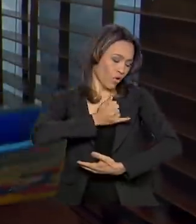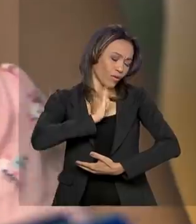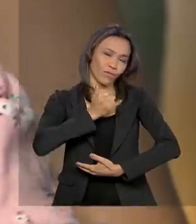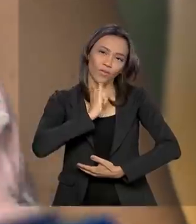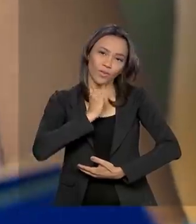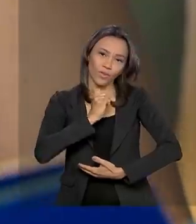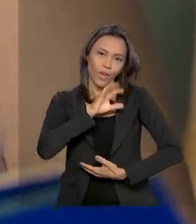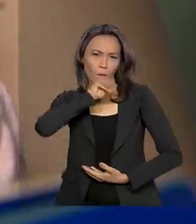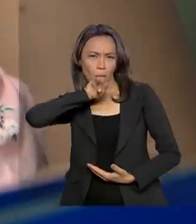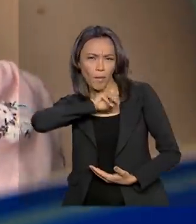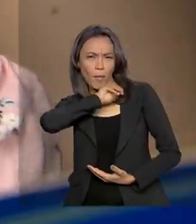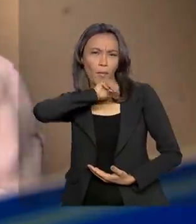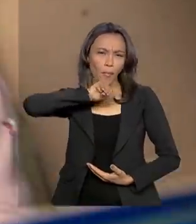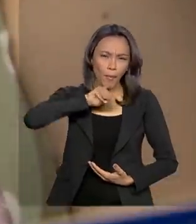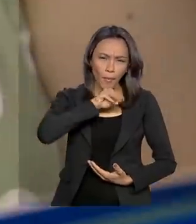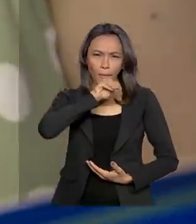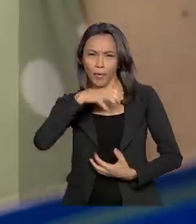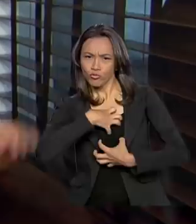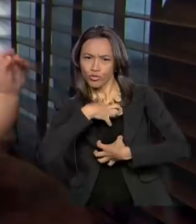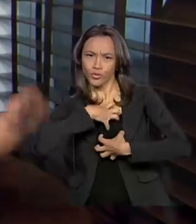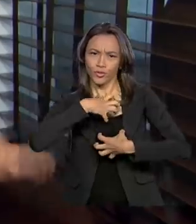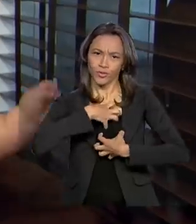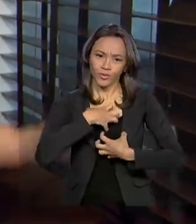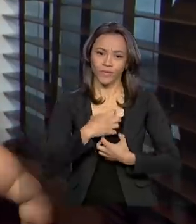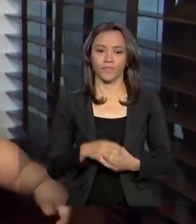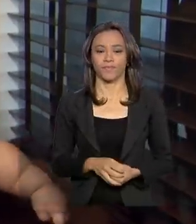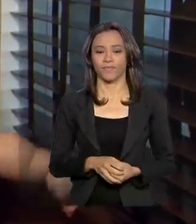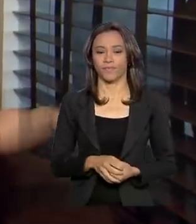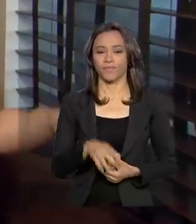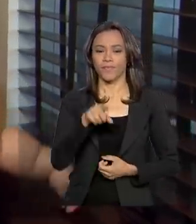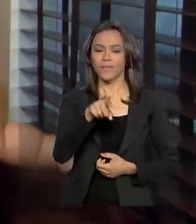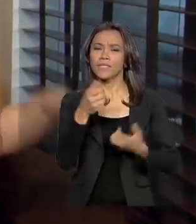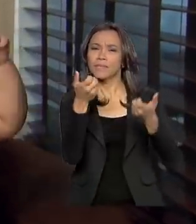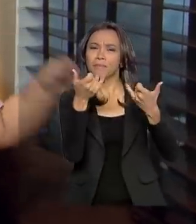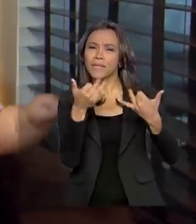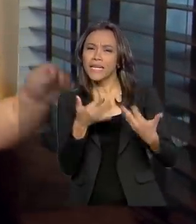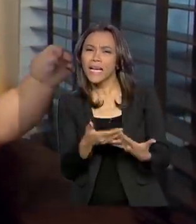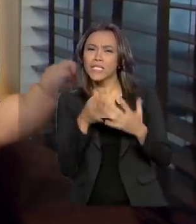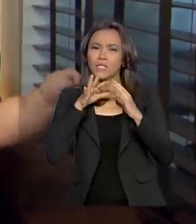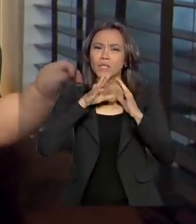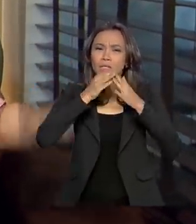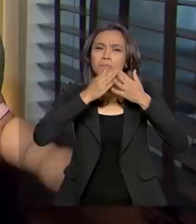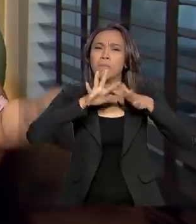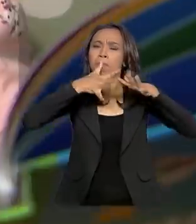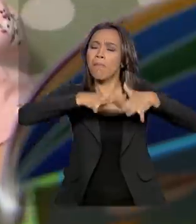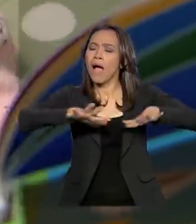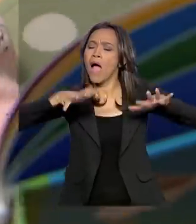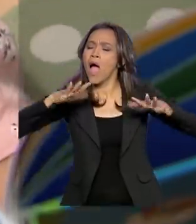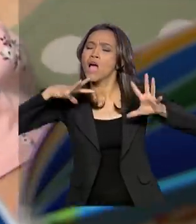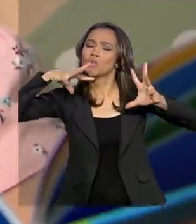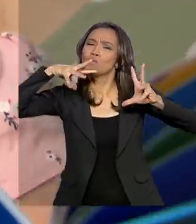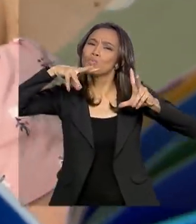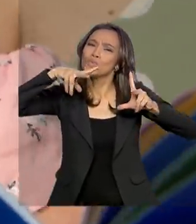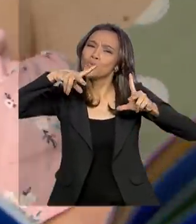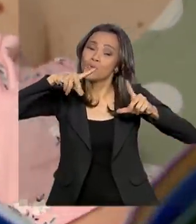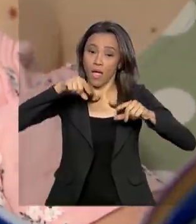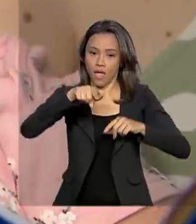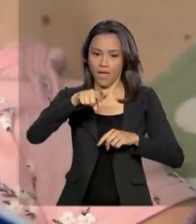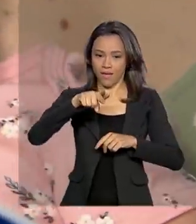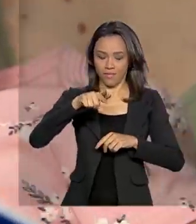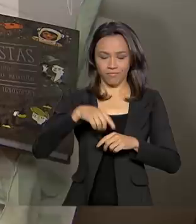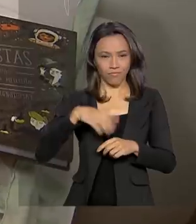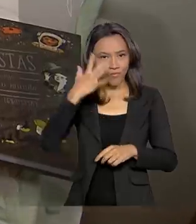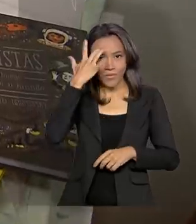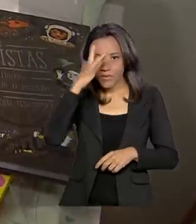narração e vozes dos personagens. Pelos mares do mundo! A pequena nem